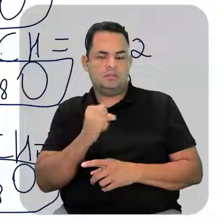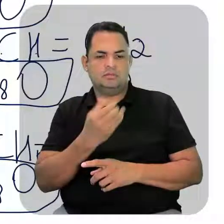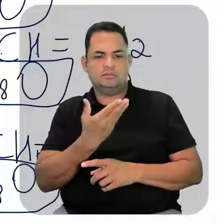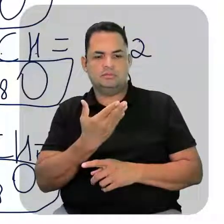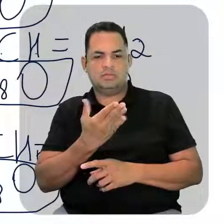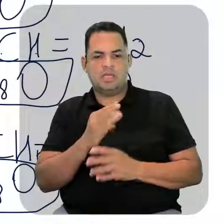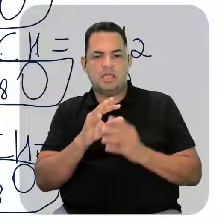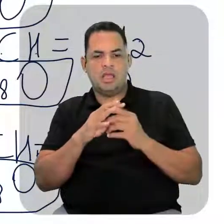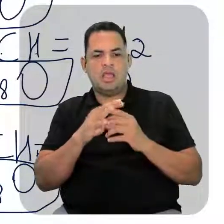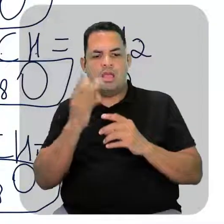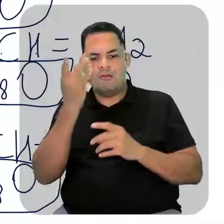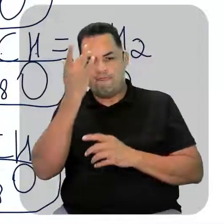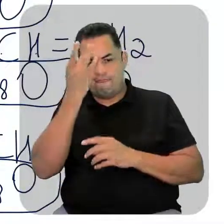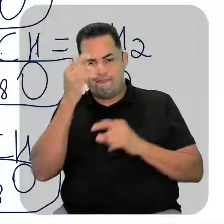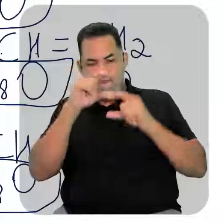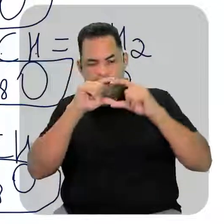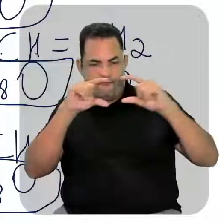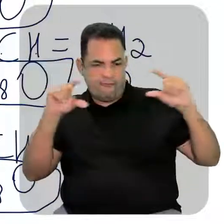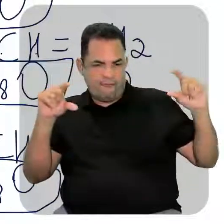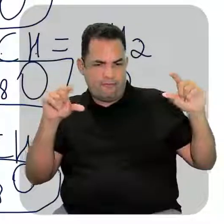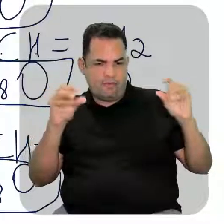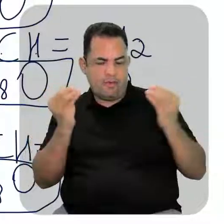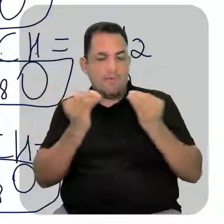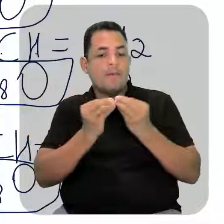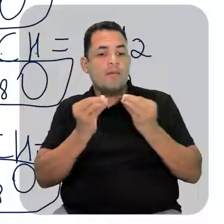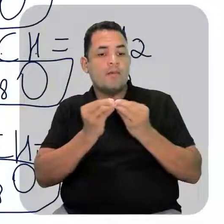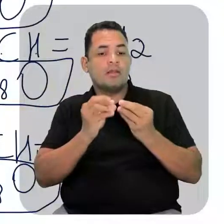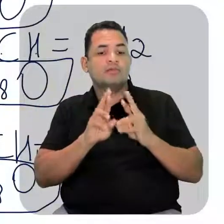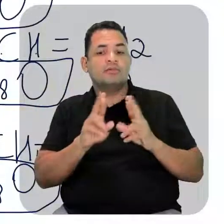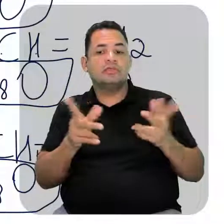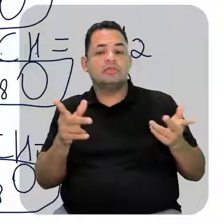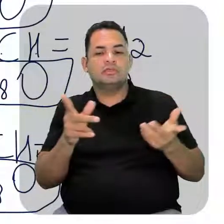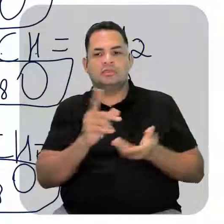molecular. Qual deles tem a fórmula molecular diferente, então?